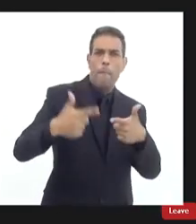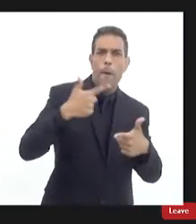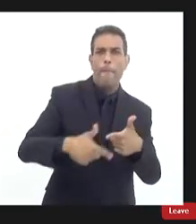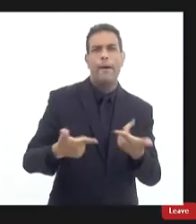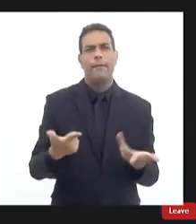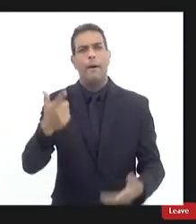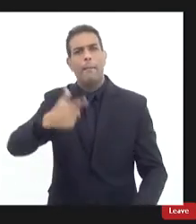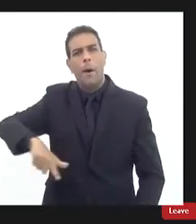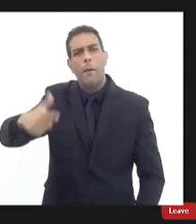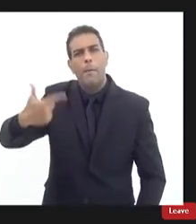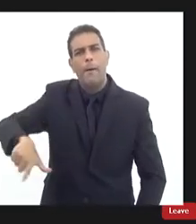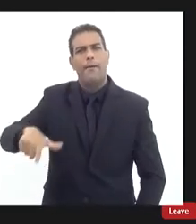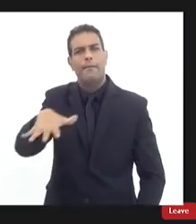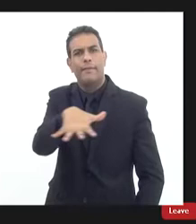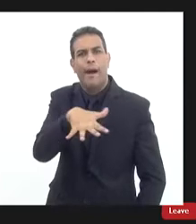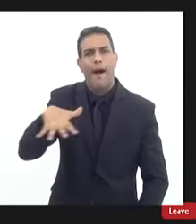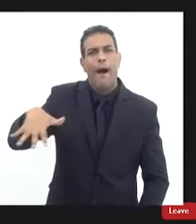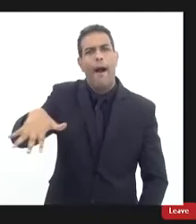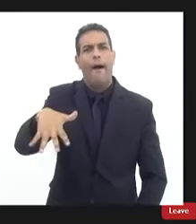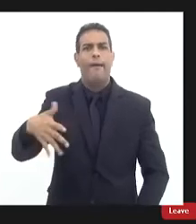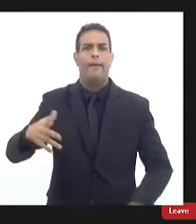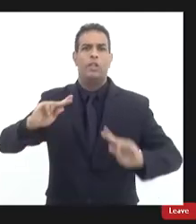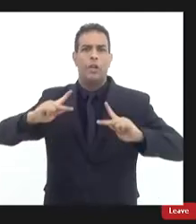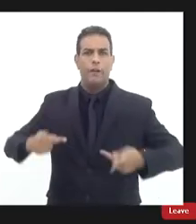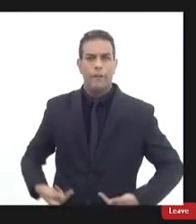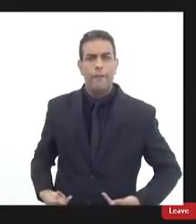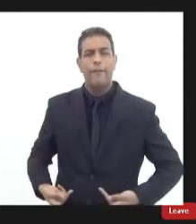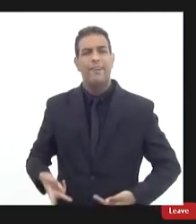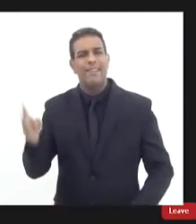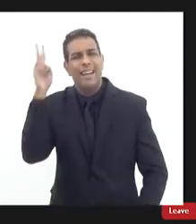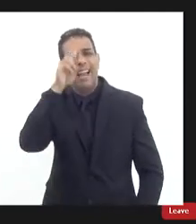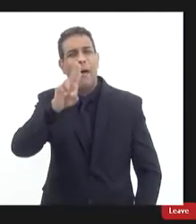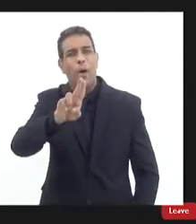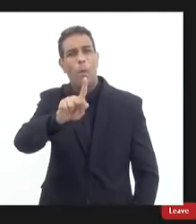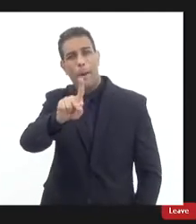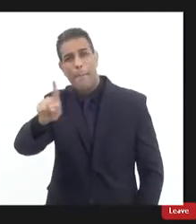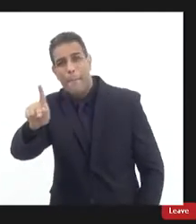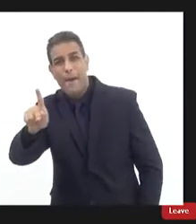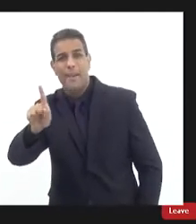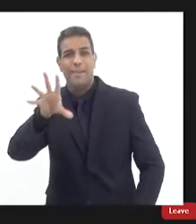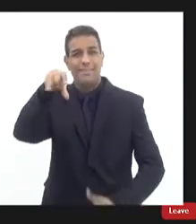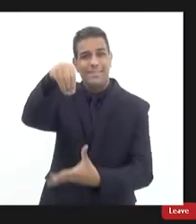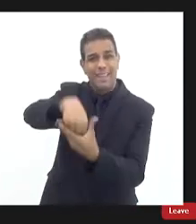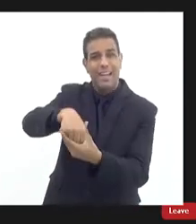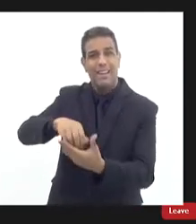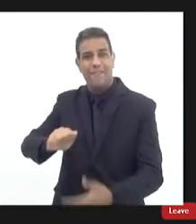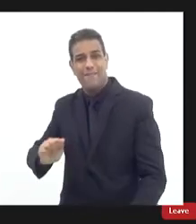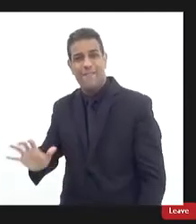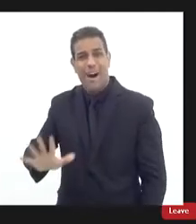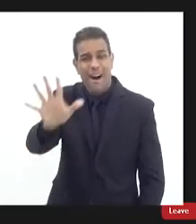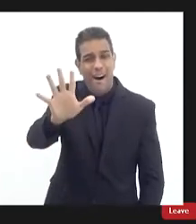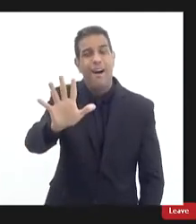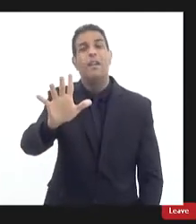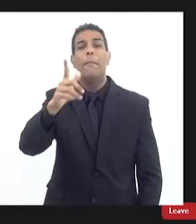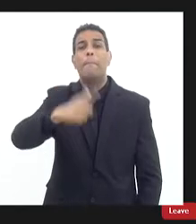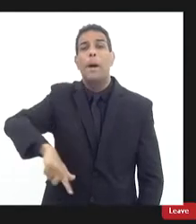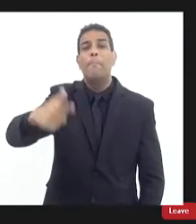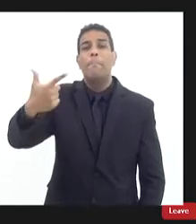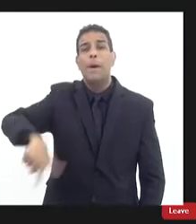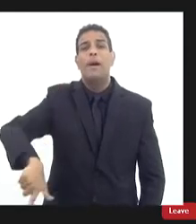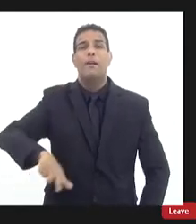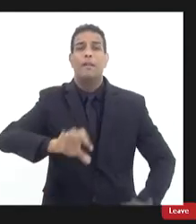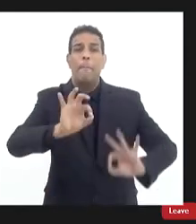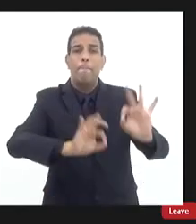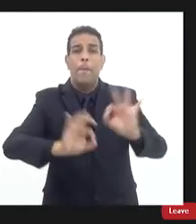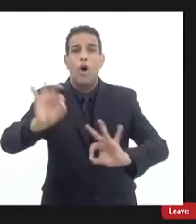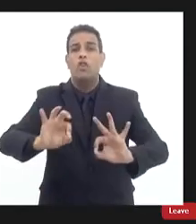outros lá também na área social envolvendo as UPPs e a gente quer agregar agora vários projetos que os batalhões